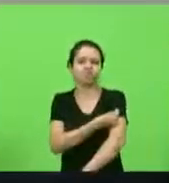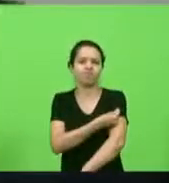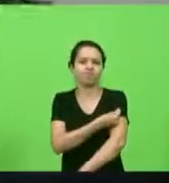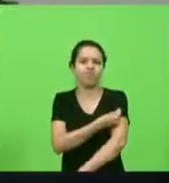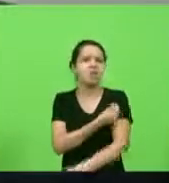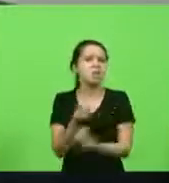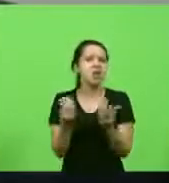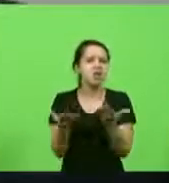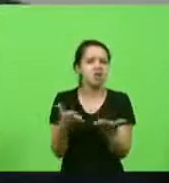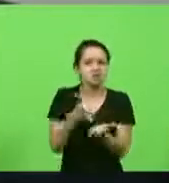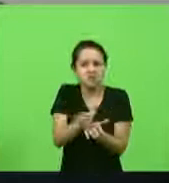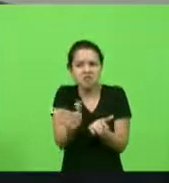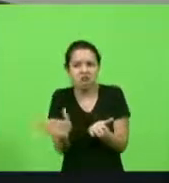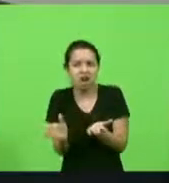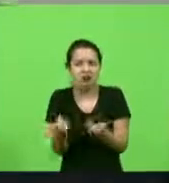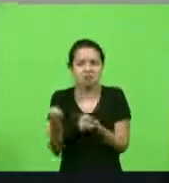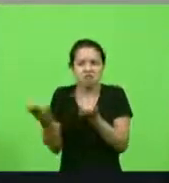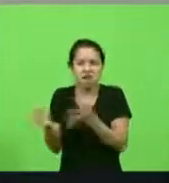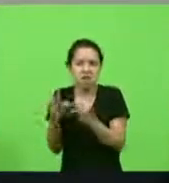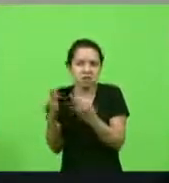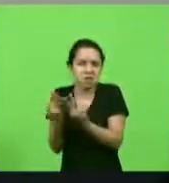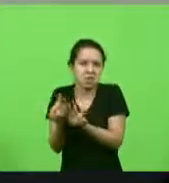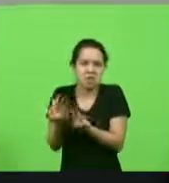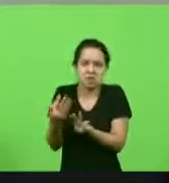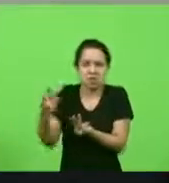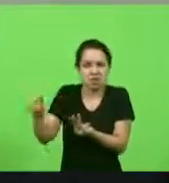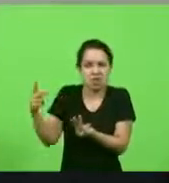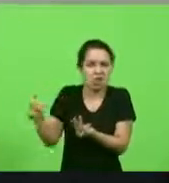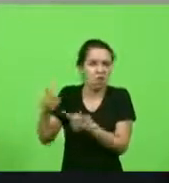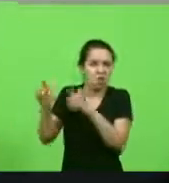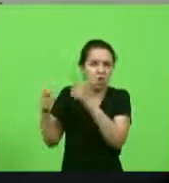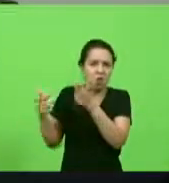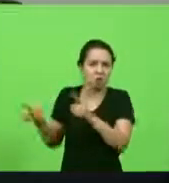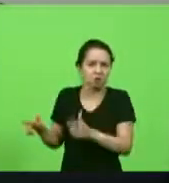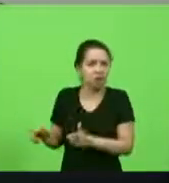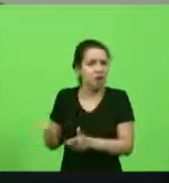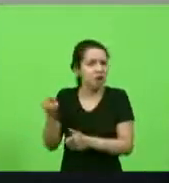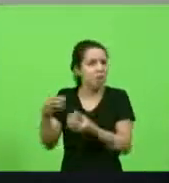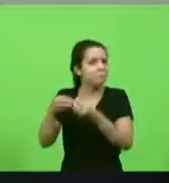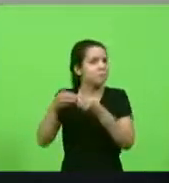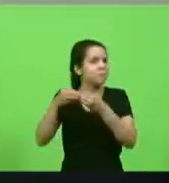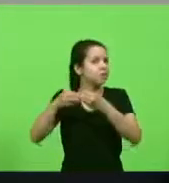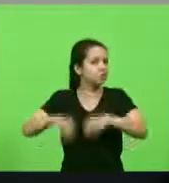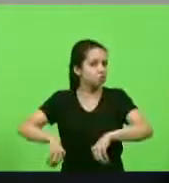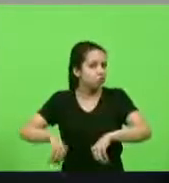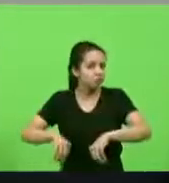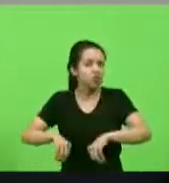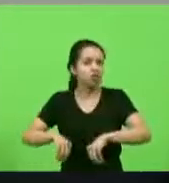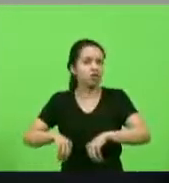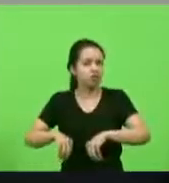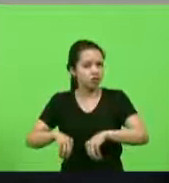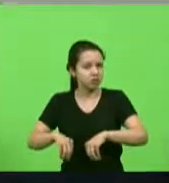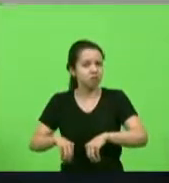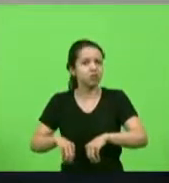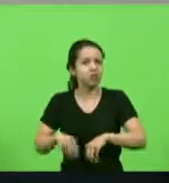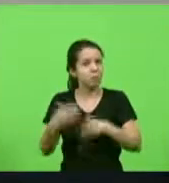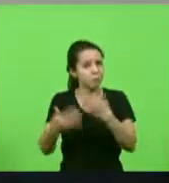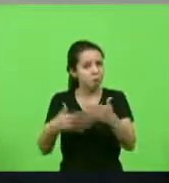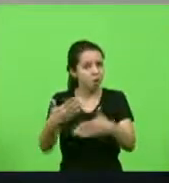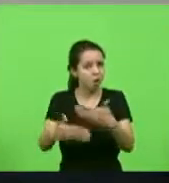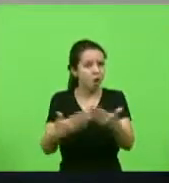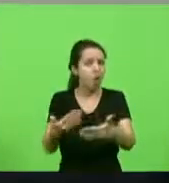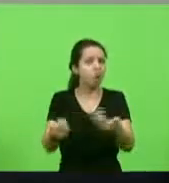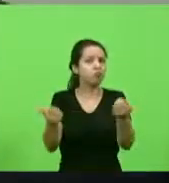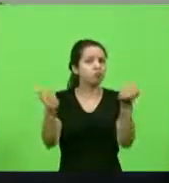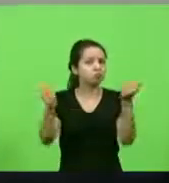família ou para outra então travando prejudicando e trazendo realmente consequências gigantescas